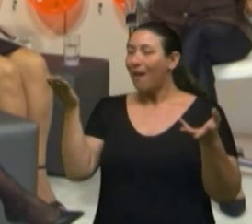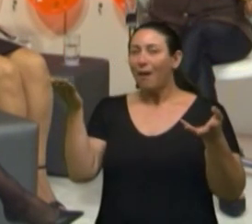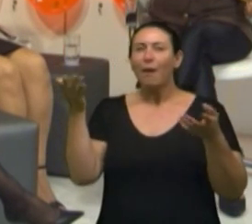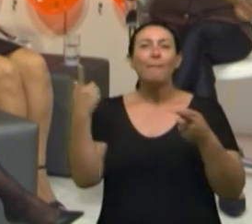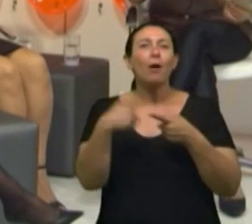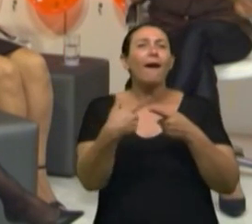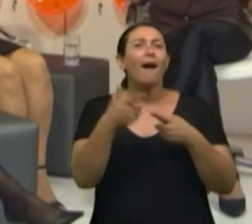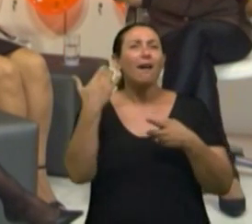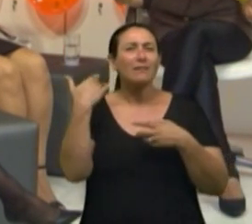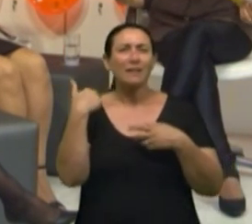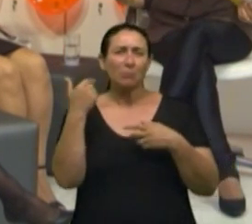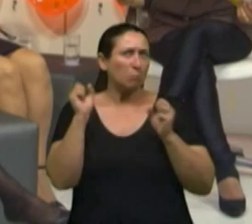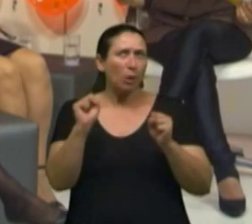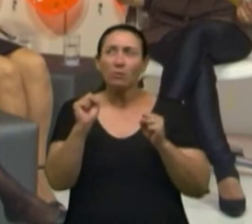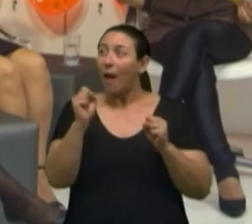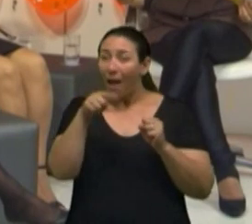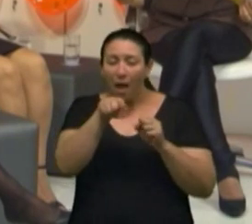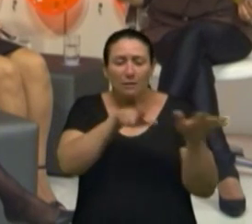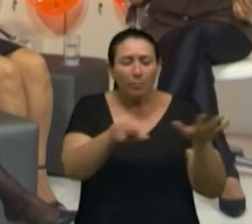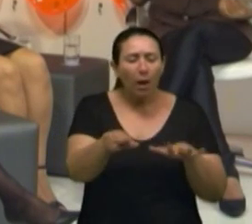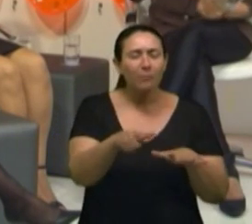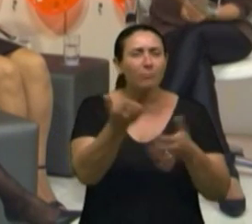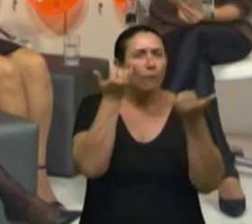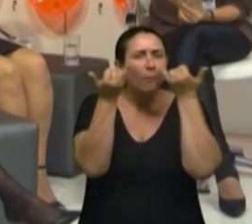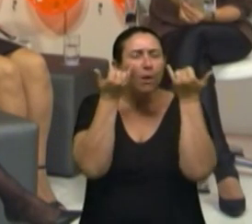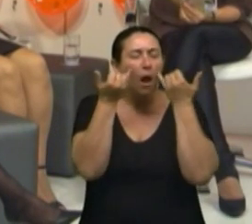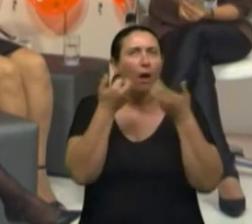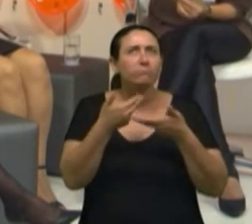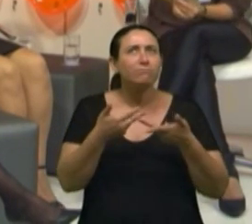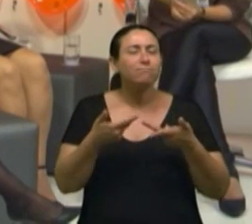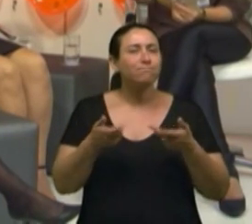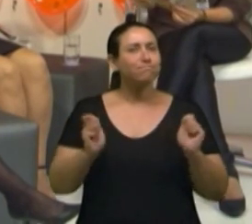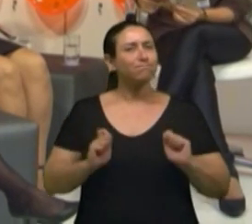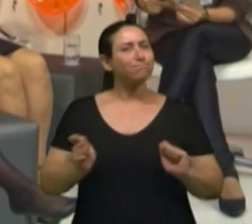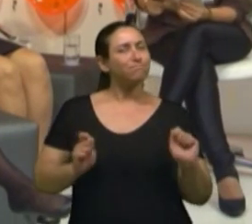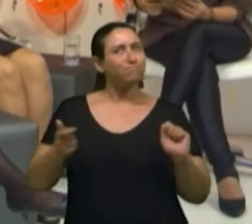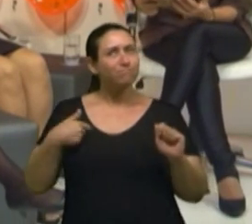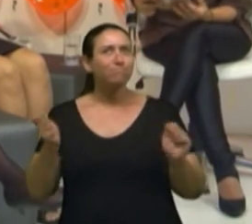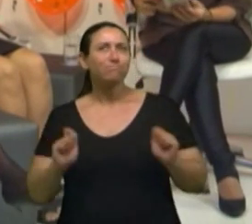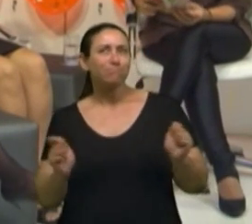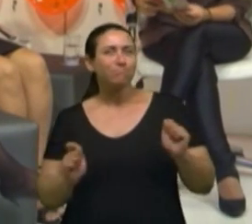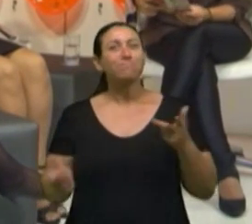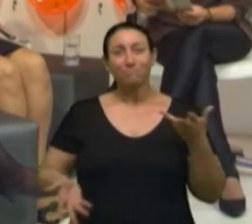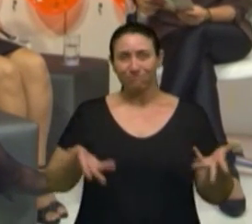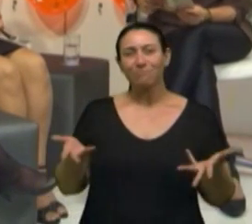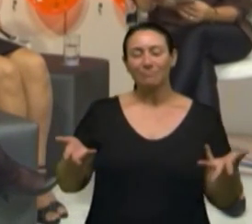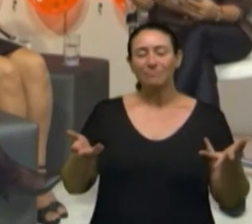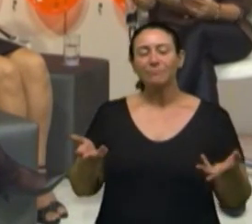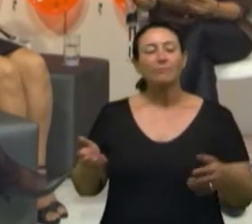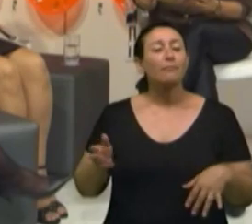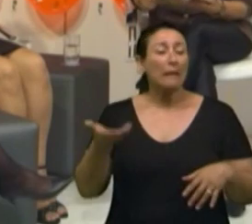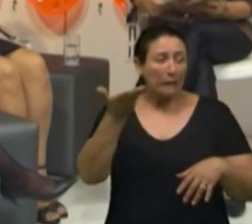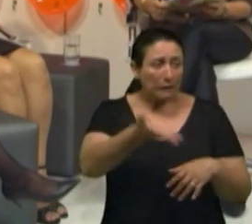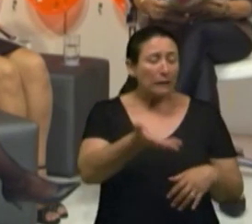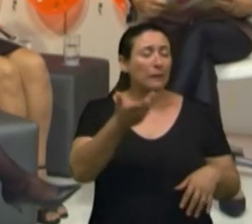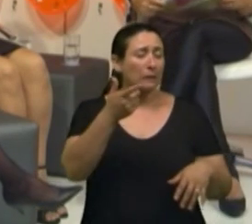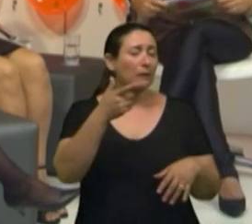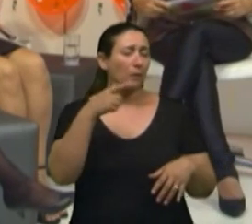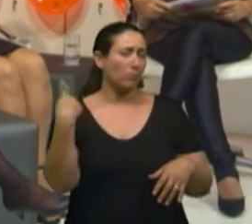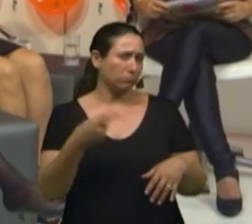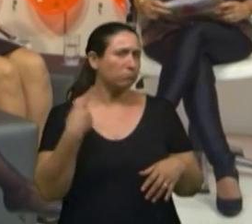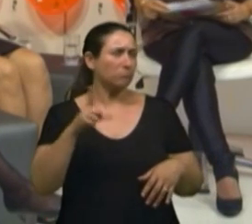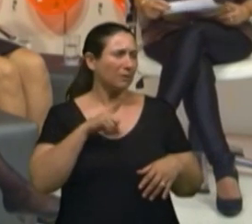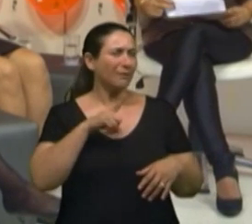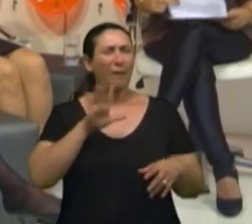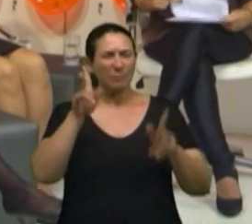semana pode valer um ano de informação. Quais são os tópicos da semana? Então, nós temos pessoas